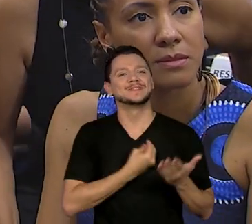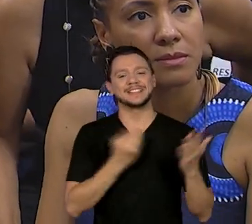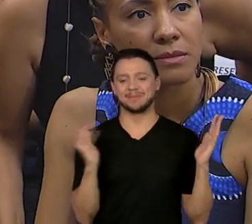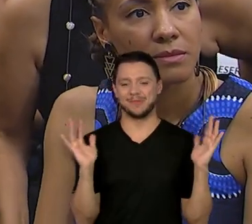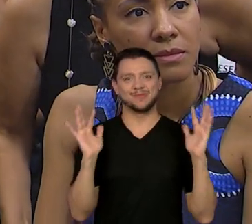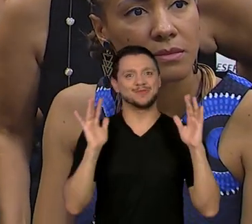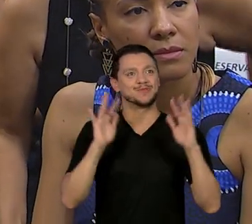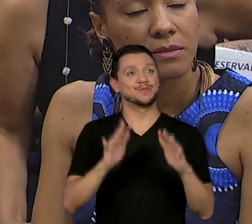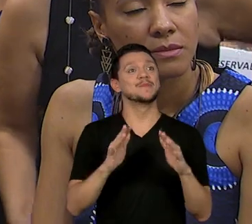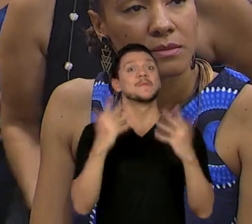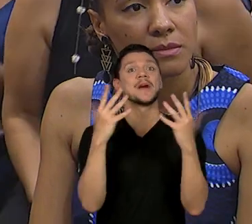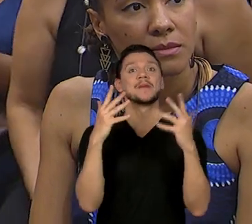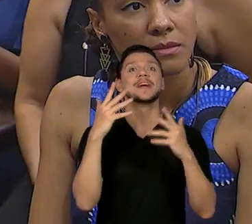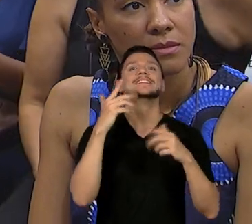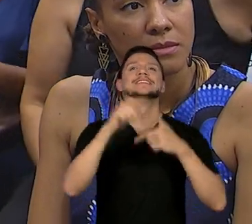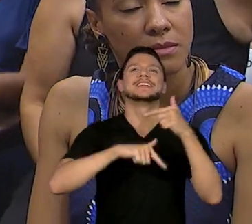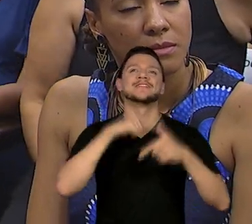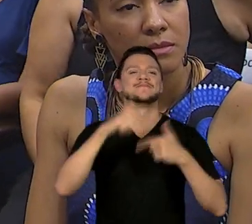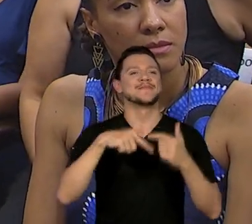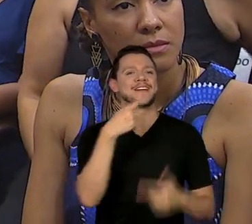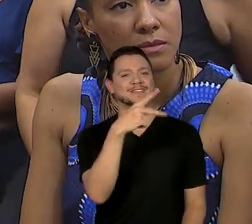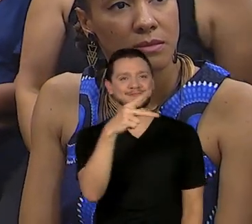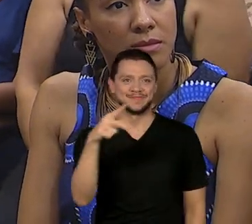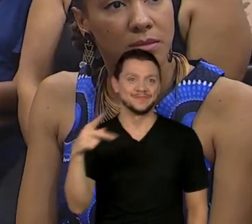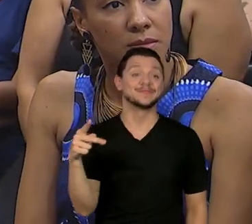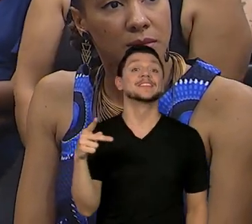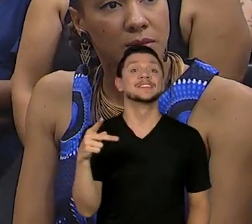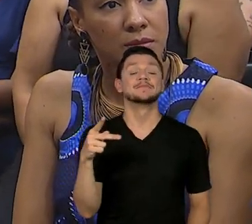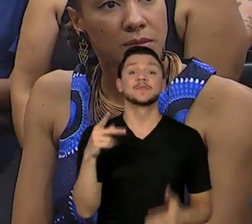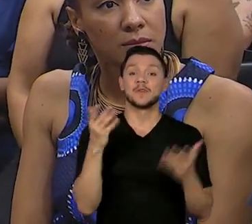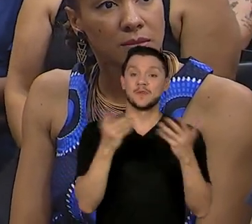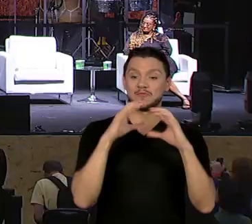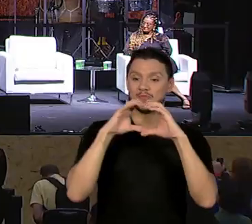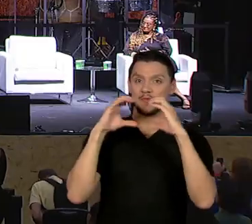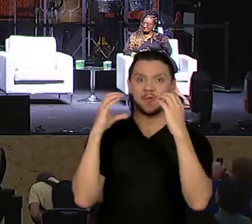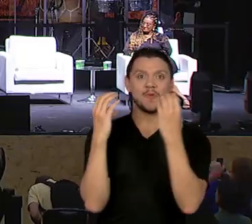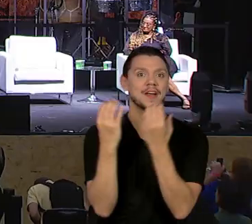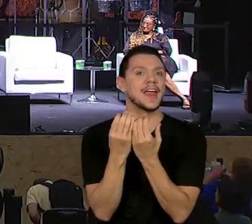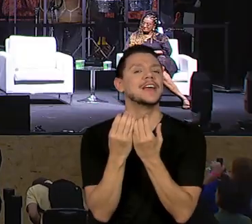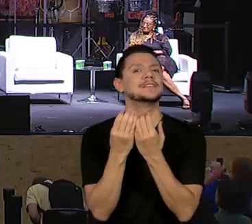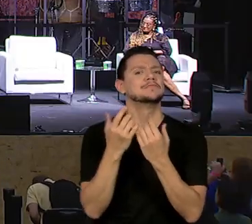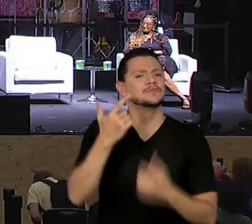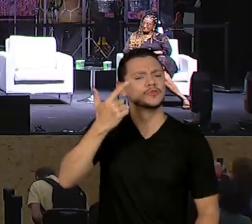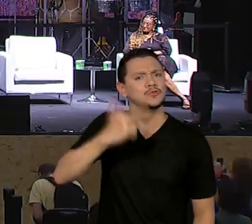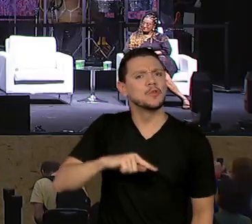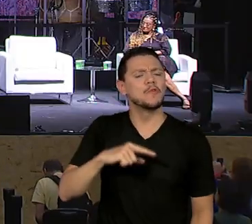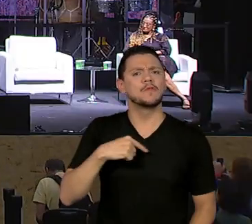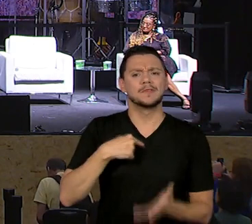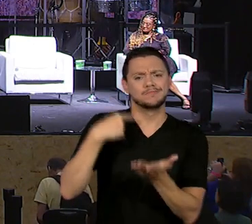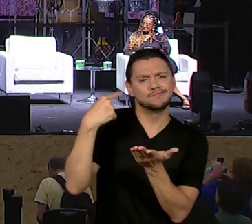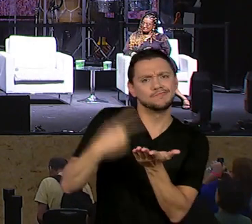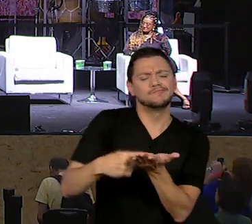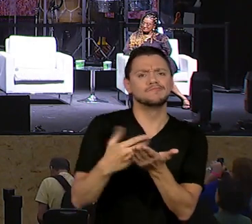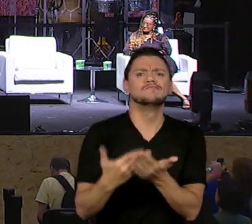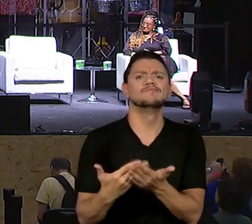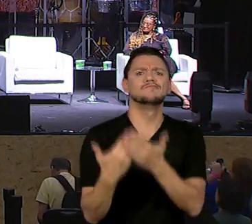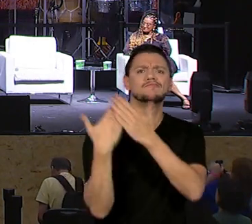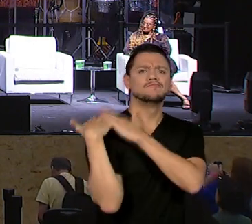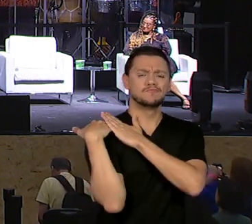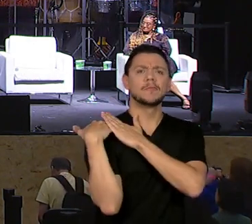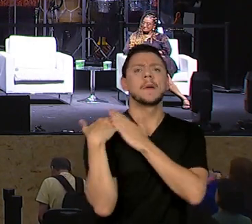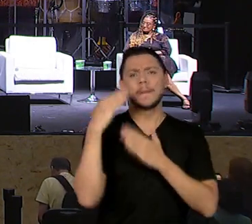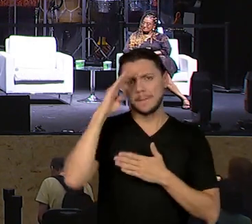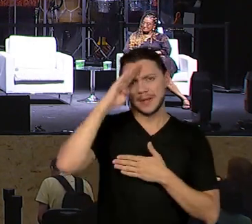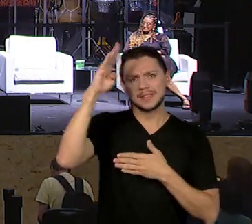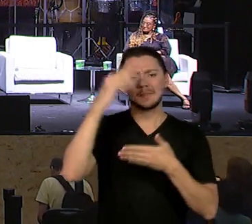trabalho de vocês. O Congresso e hoje reforçam o compromisso e os princípios do currículo